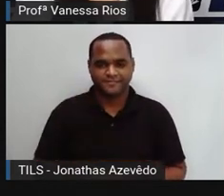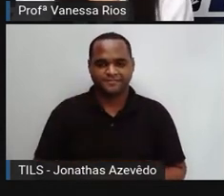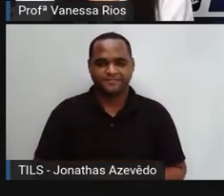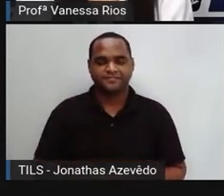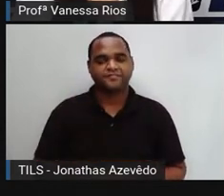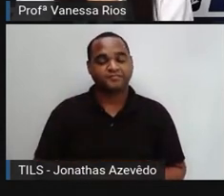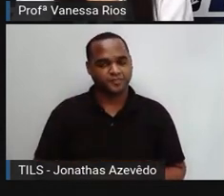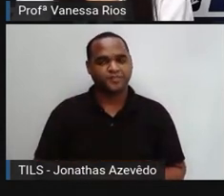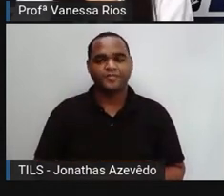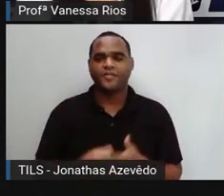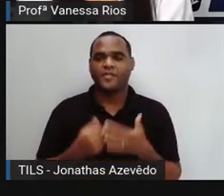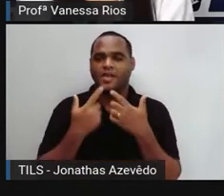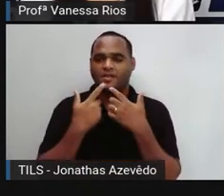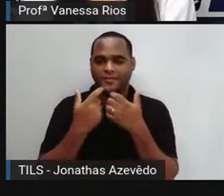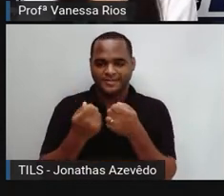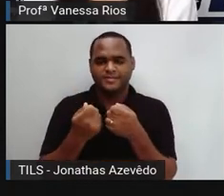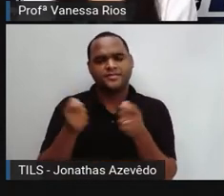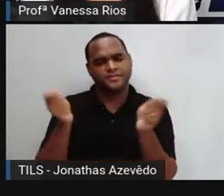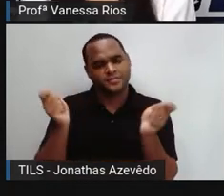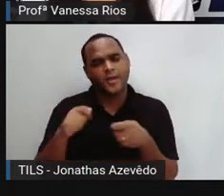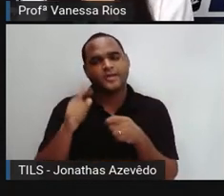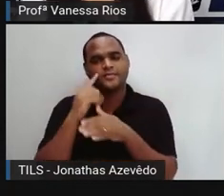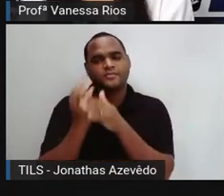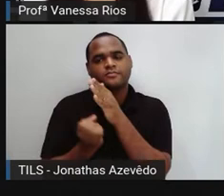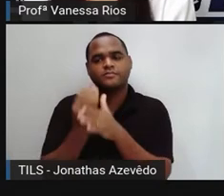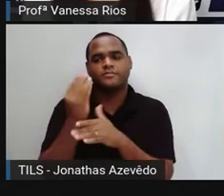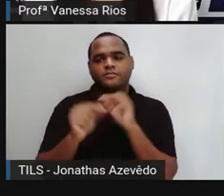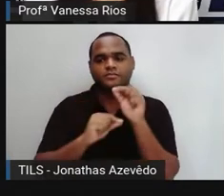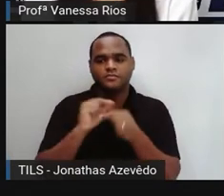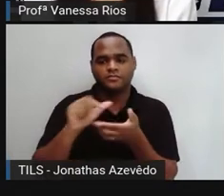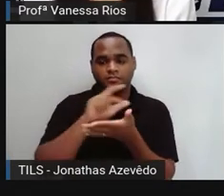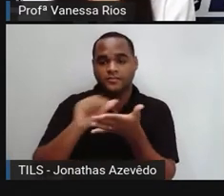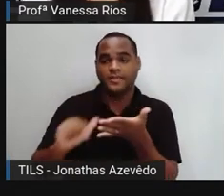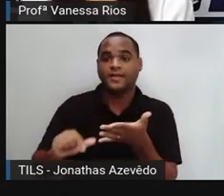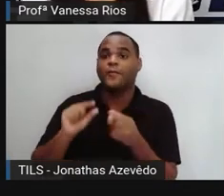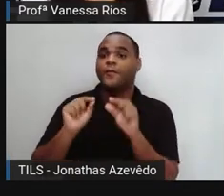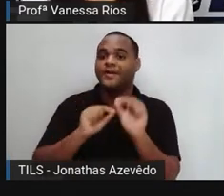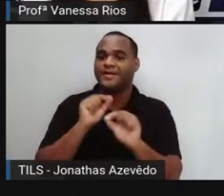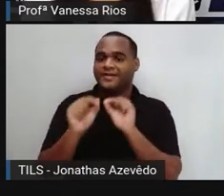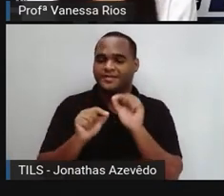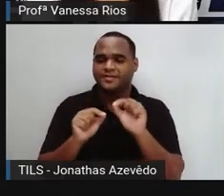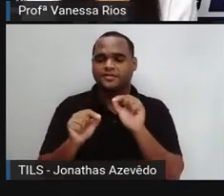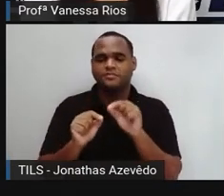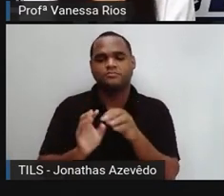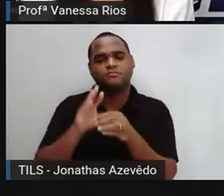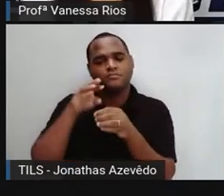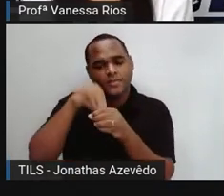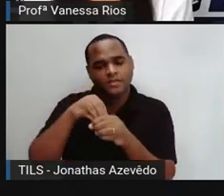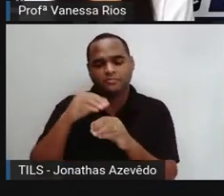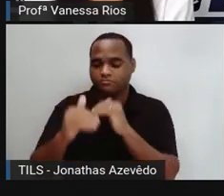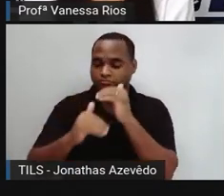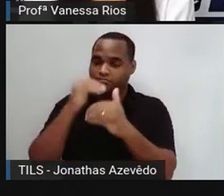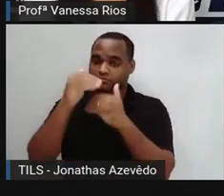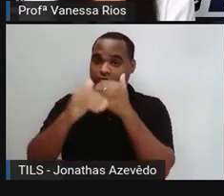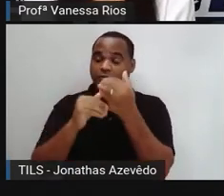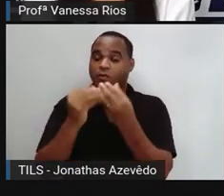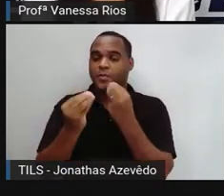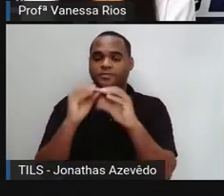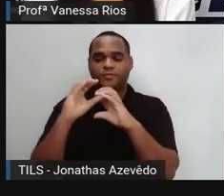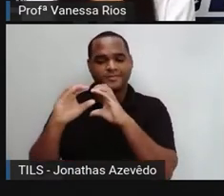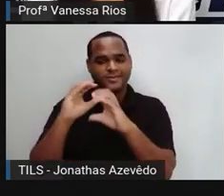Então, a linguagem, ela pode aparecer de diferentes formas dentro desse processo de